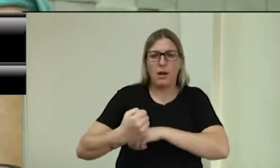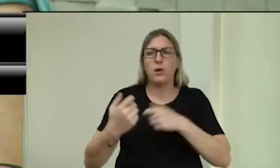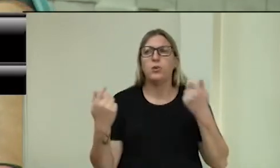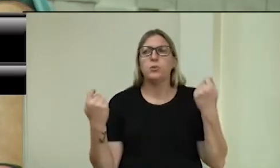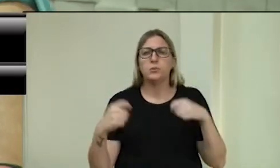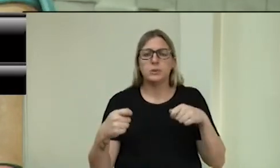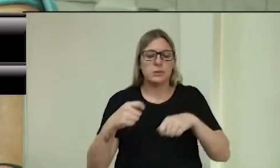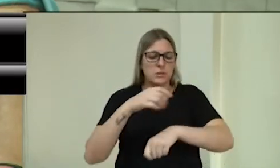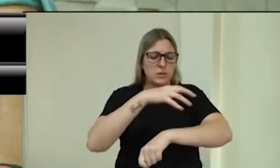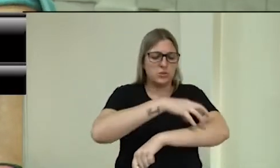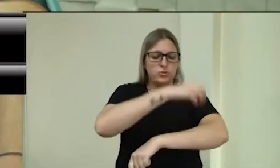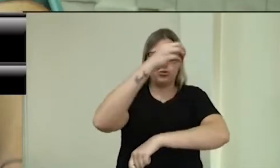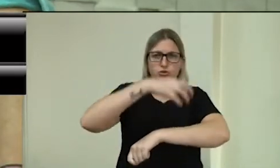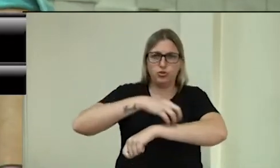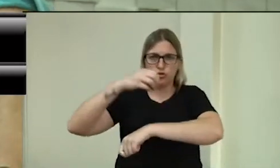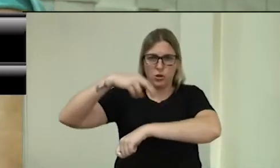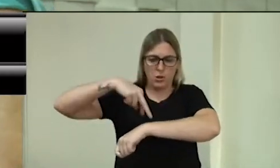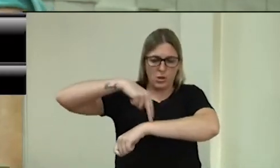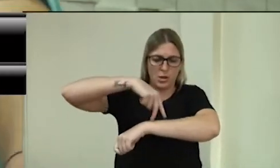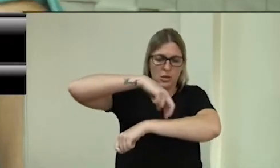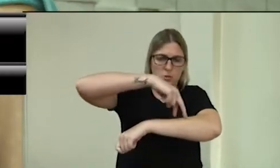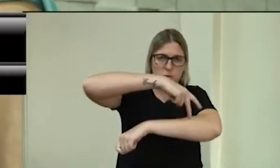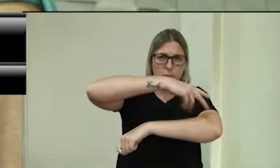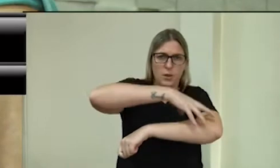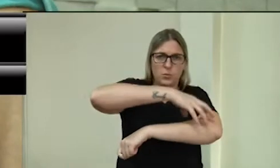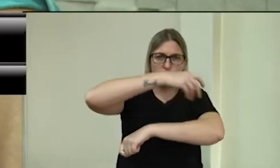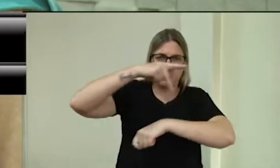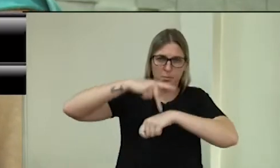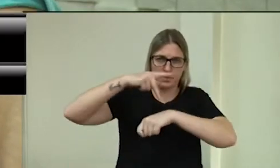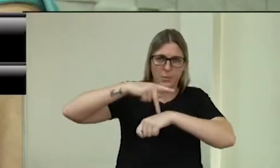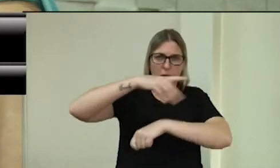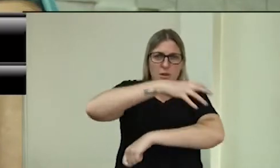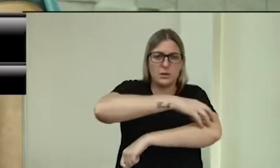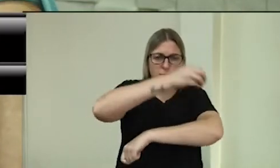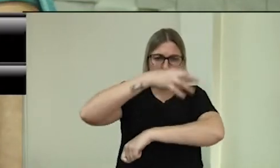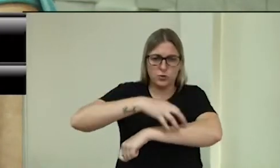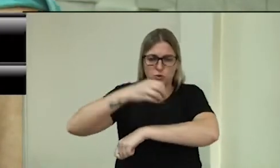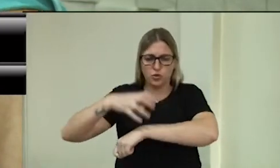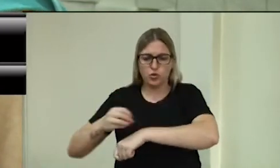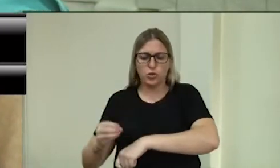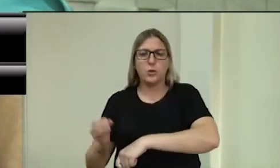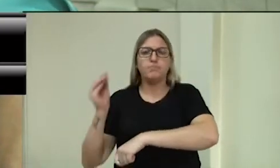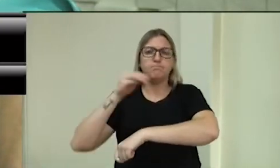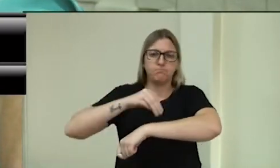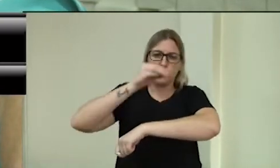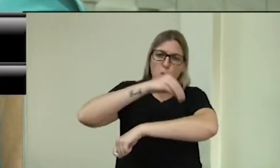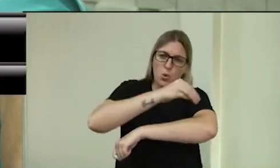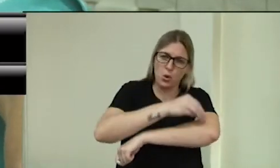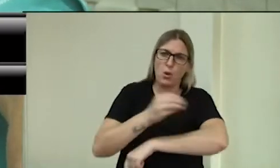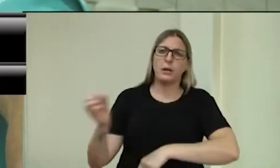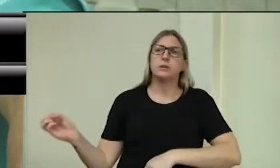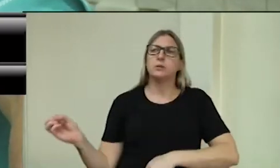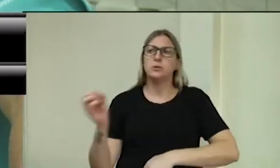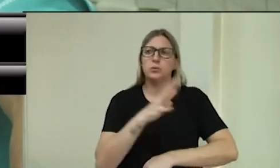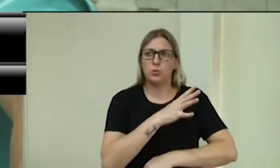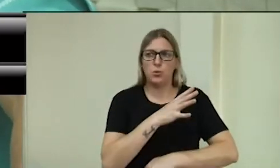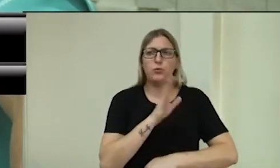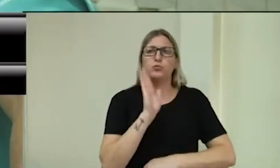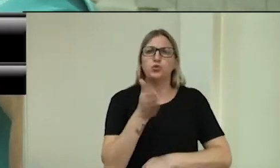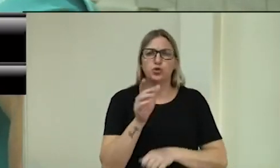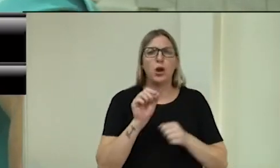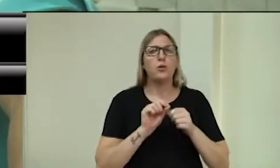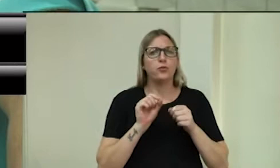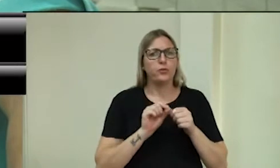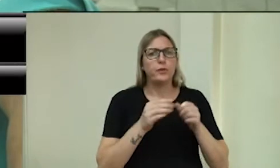volta, que vai voltar ao normal. Então, a gente tem esses pedidos já há mais de três anos. Estamos pedindo, o pessoal veio de novo até o nosso gabinete